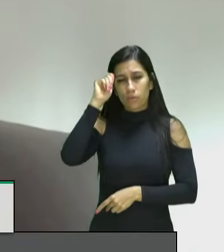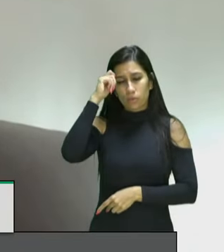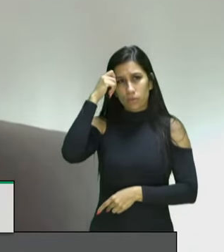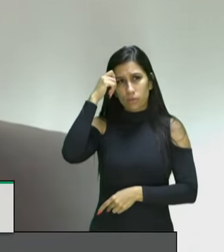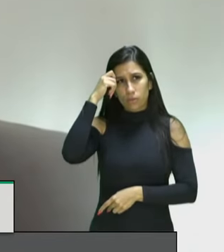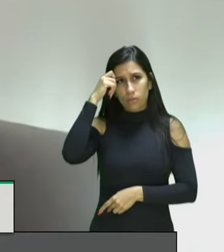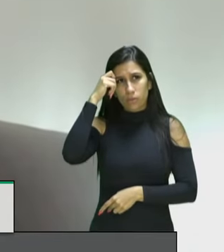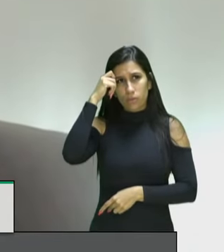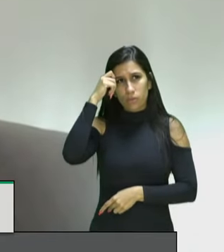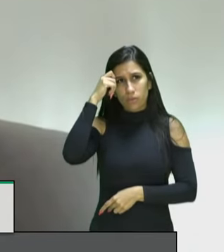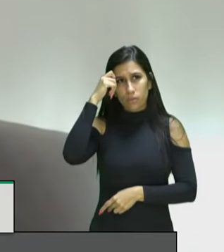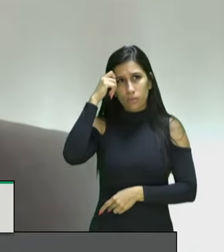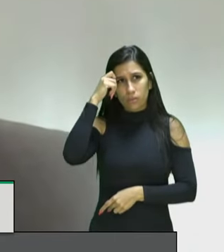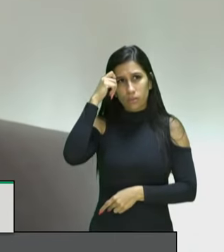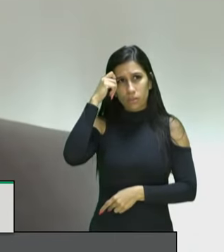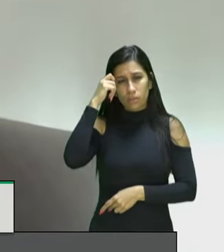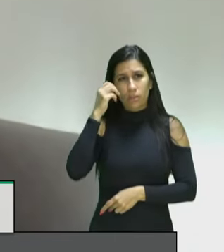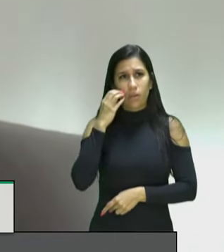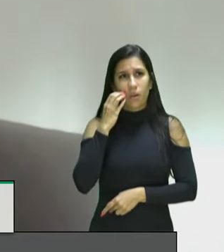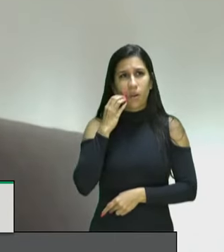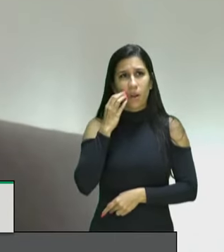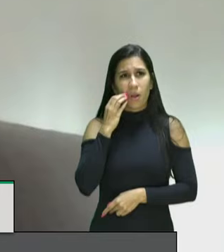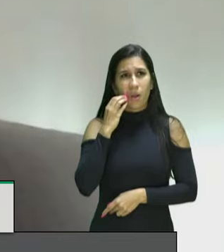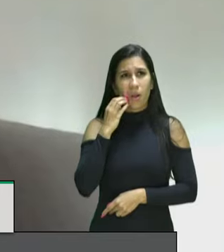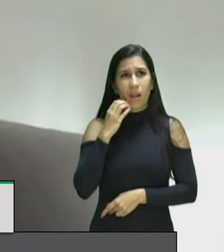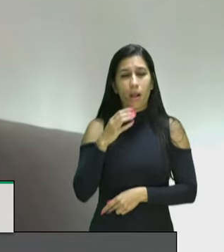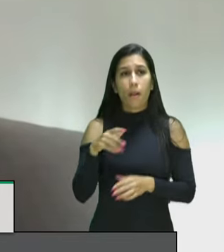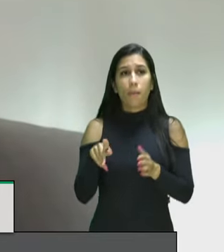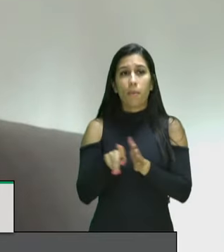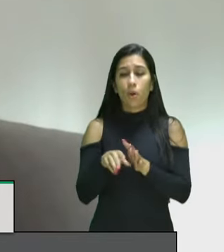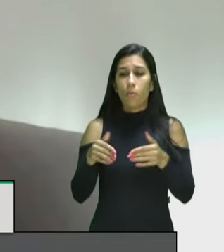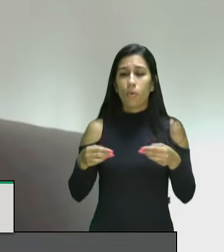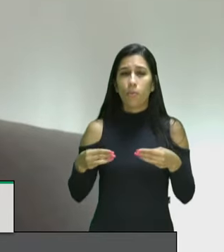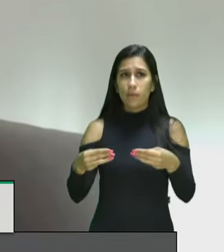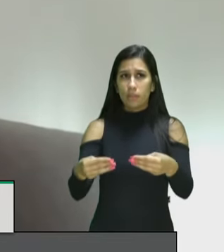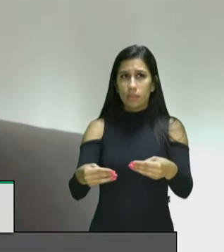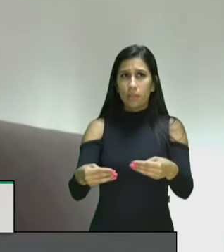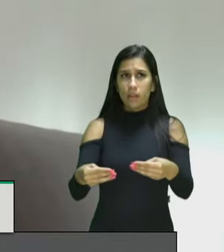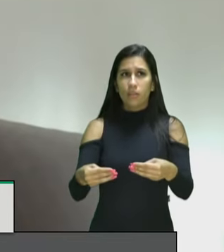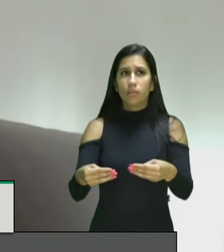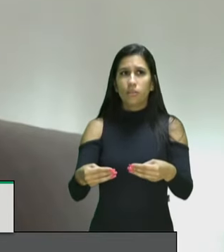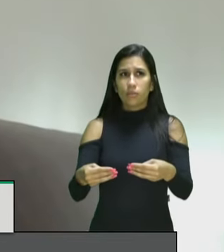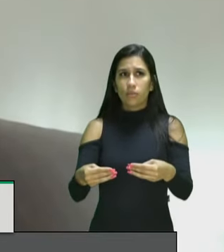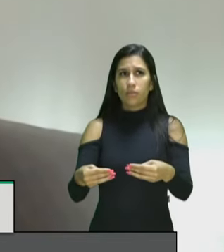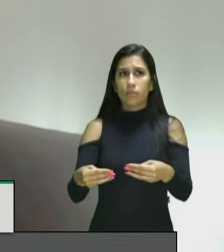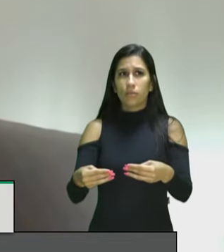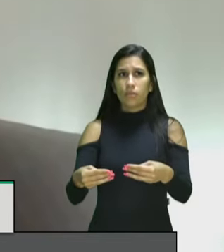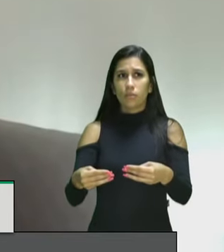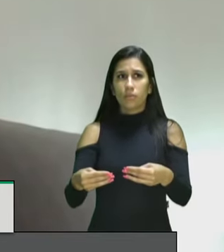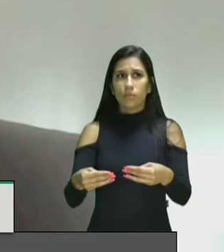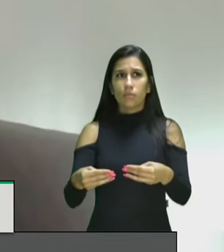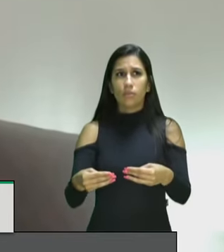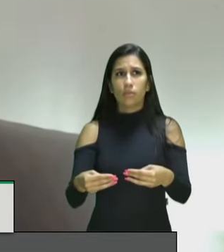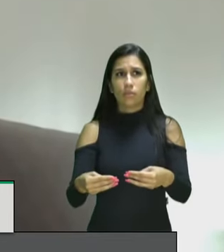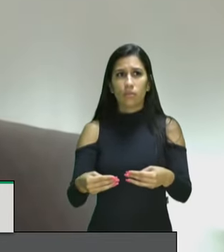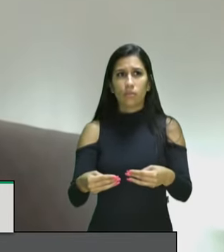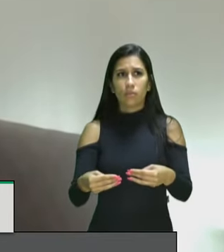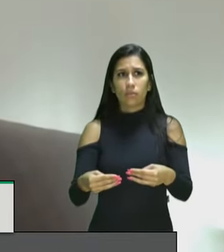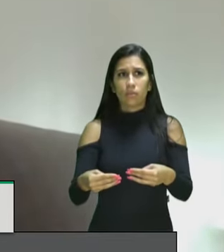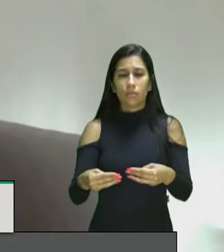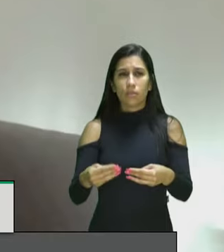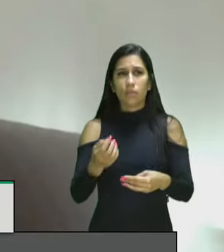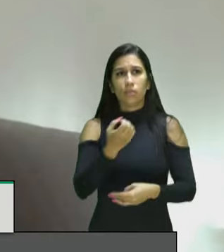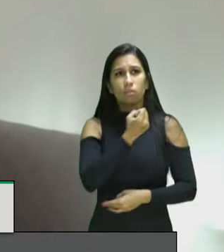2019 pelas respostas formuladas pelo ministério e respondida pelo requerimento de formação número